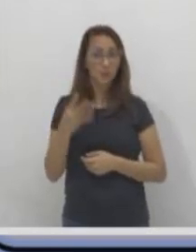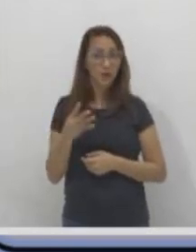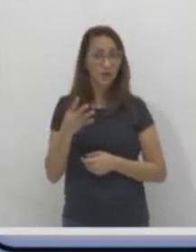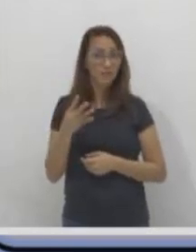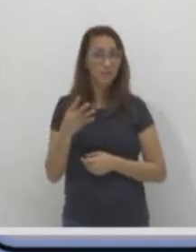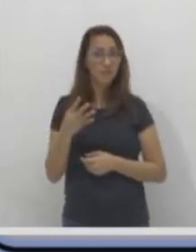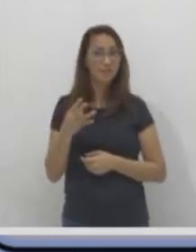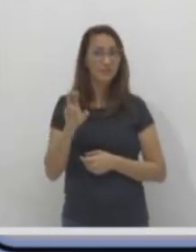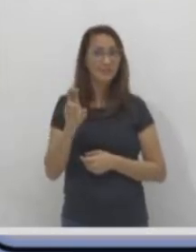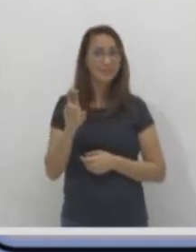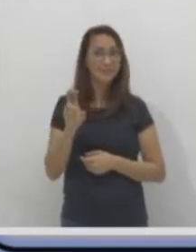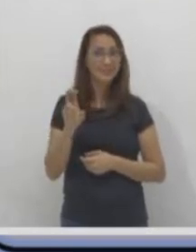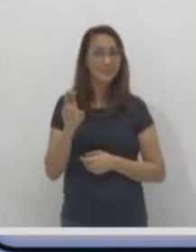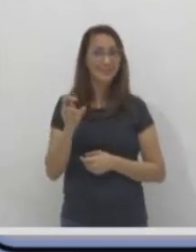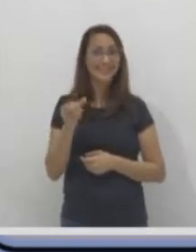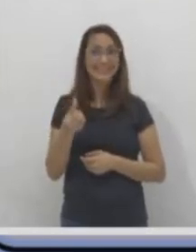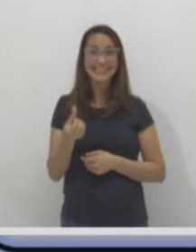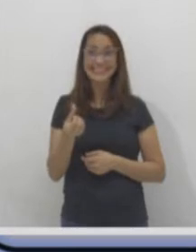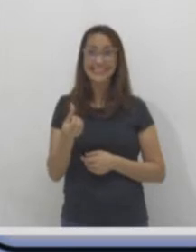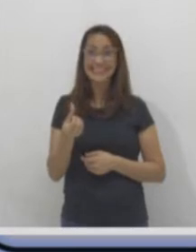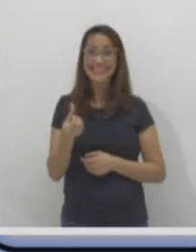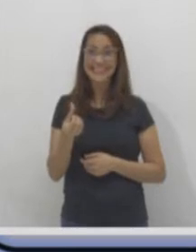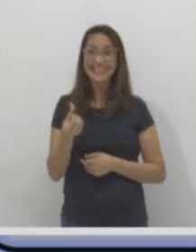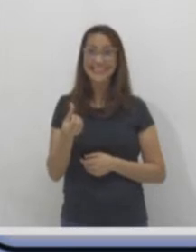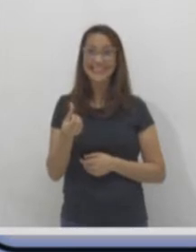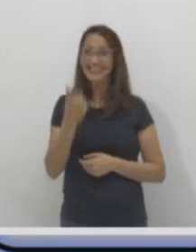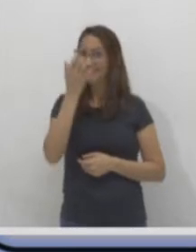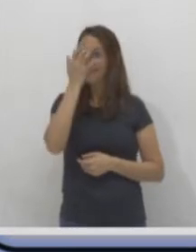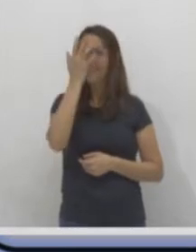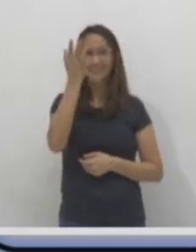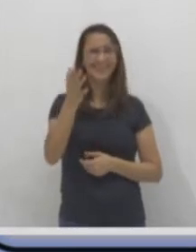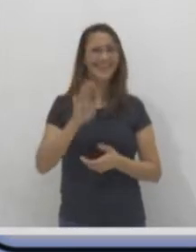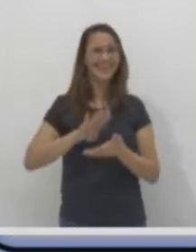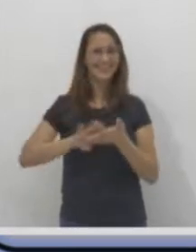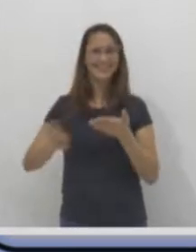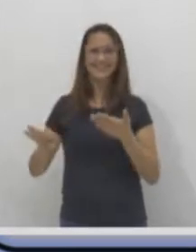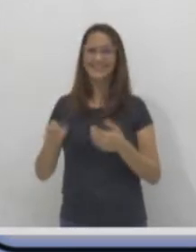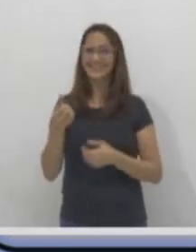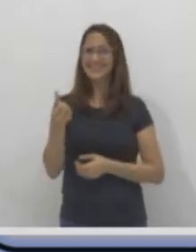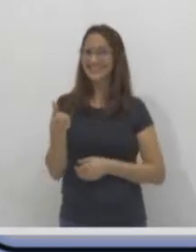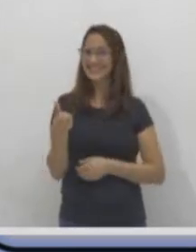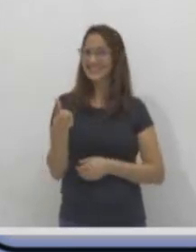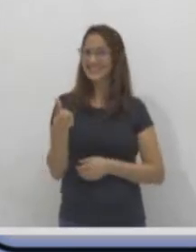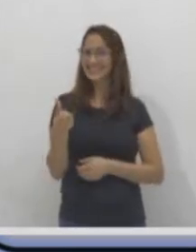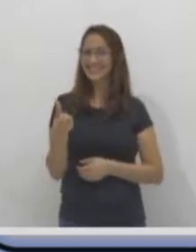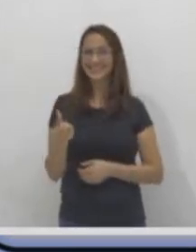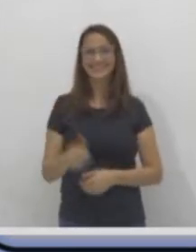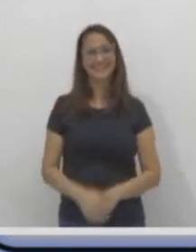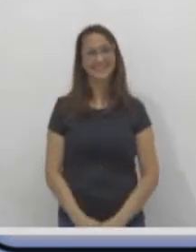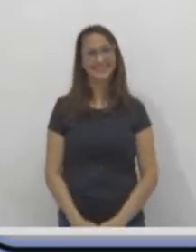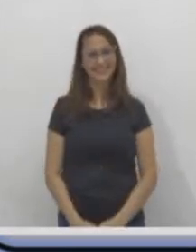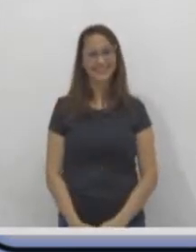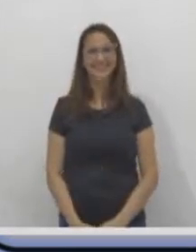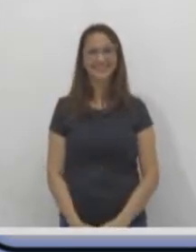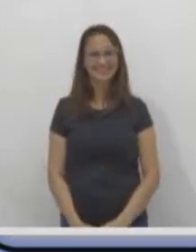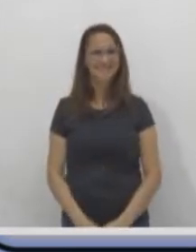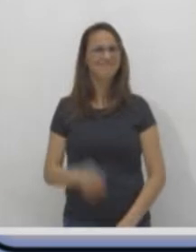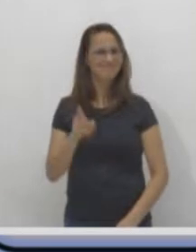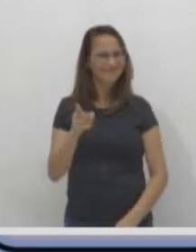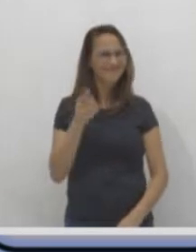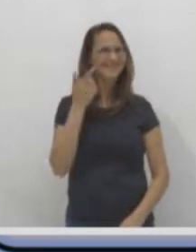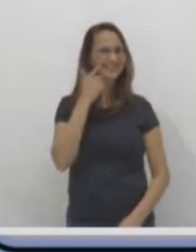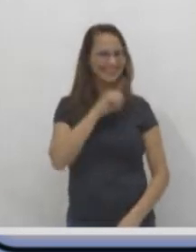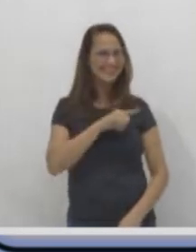quatro, cinco, seis. E sabe como foi fácil? Muito fácil, né? Tenho certeza que vocês já tinham acertado.